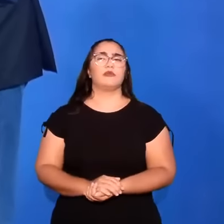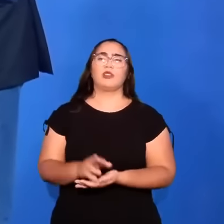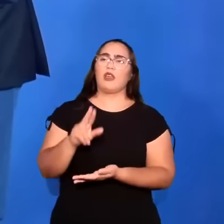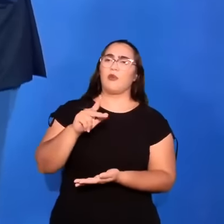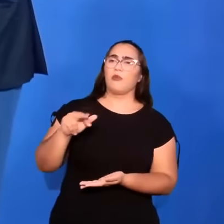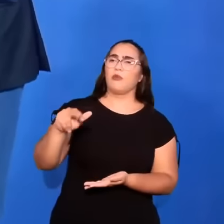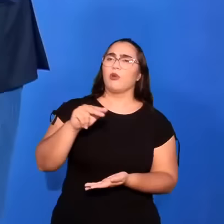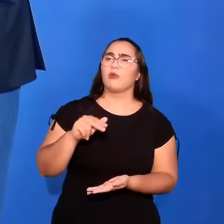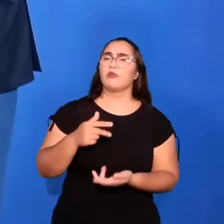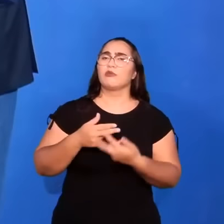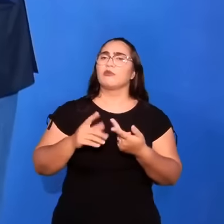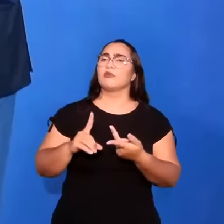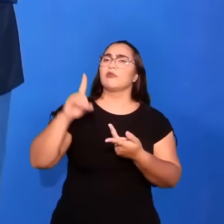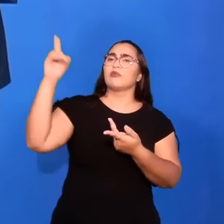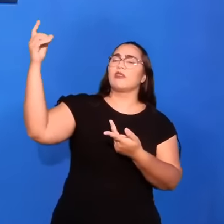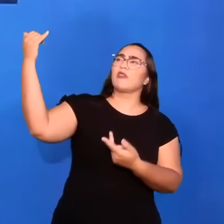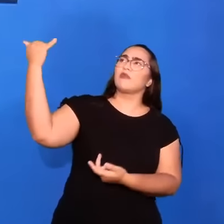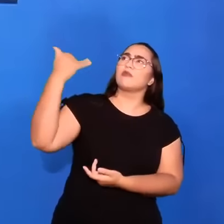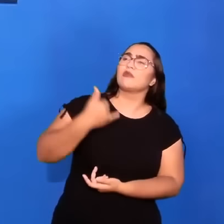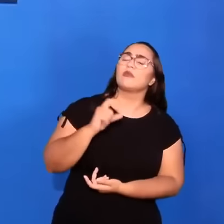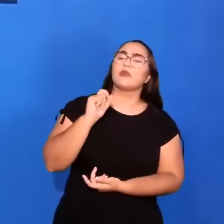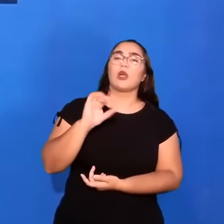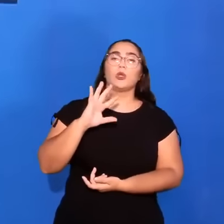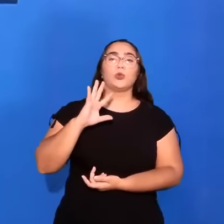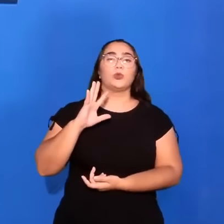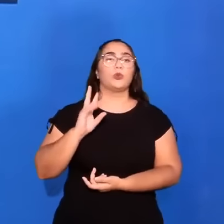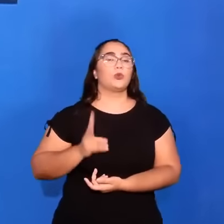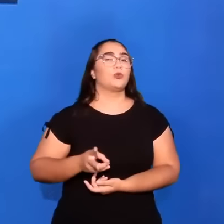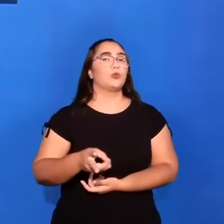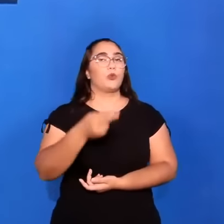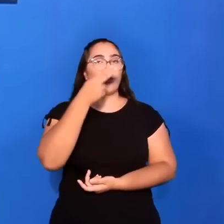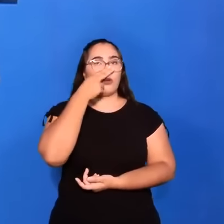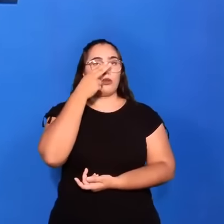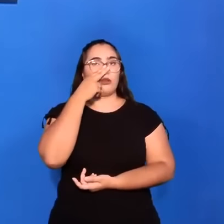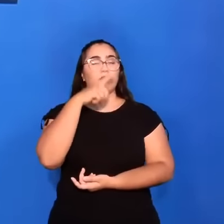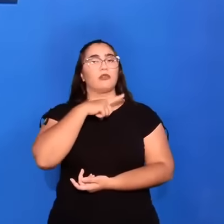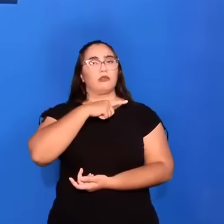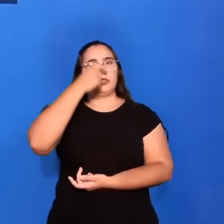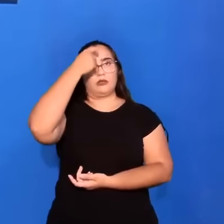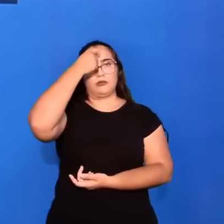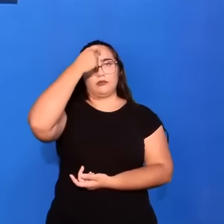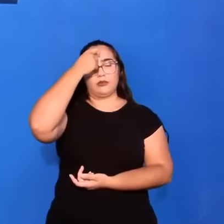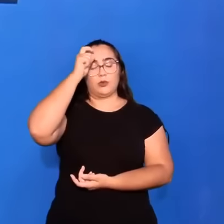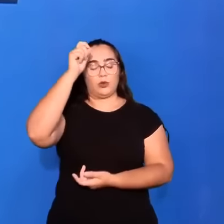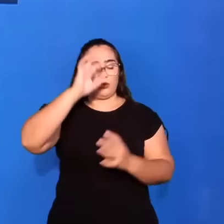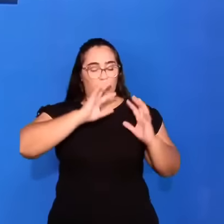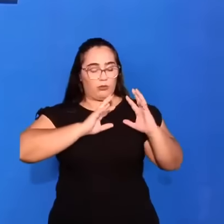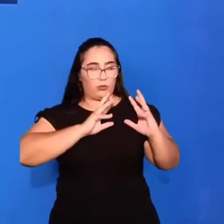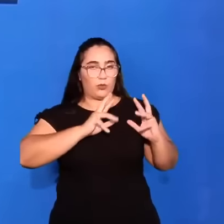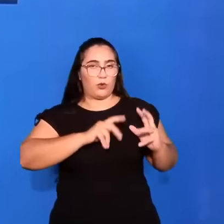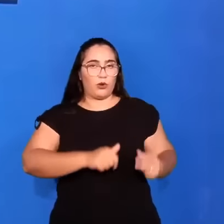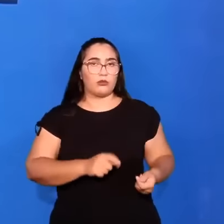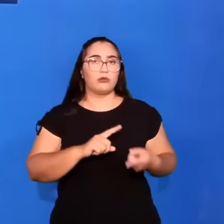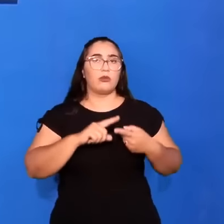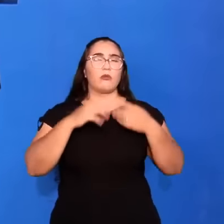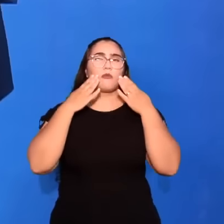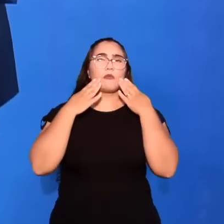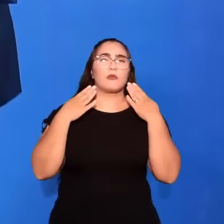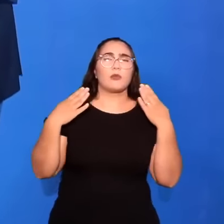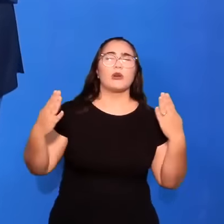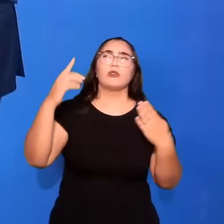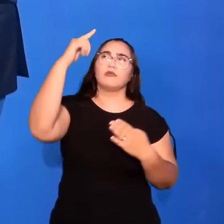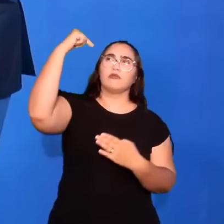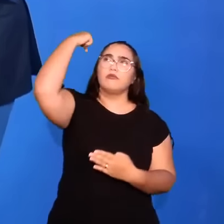irmãos. que Deus está nos dizendo. que todo crente. Tem consciência. Que a pureza moral. Que a